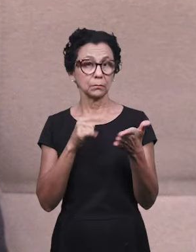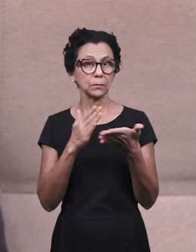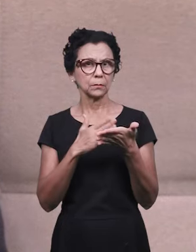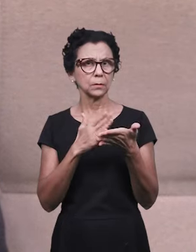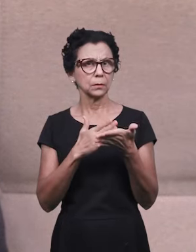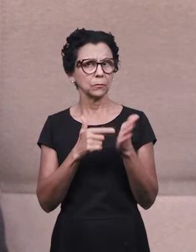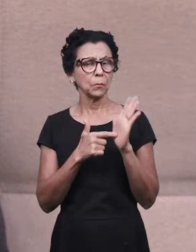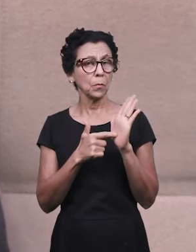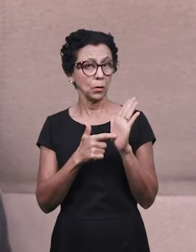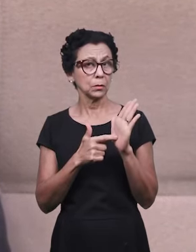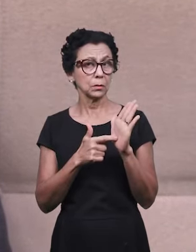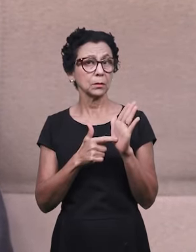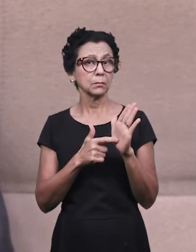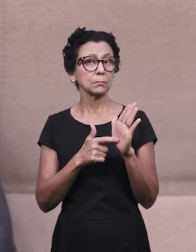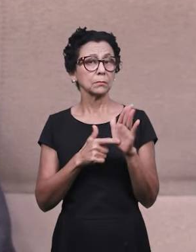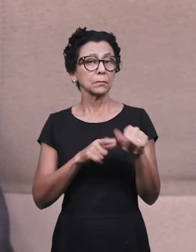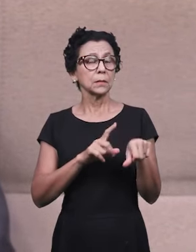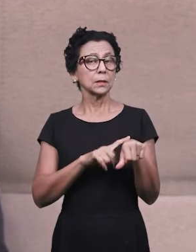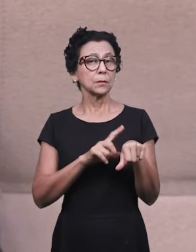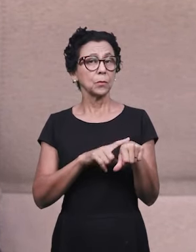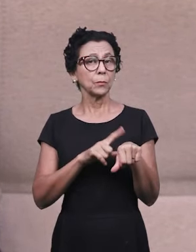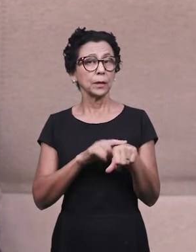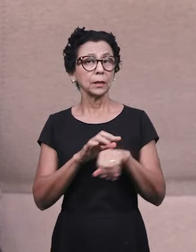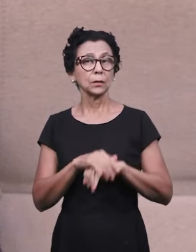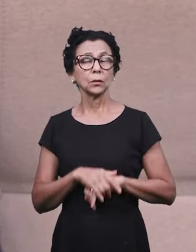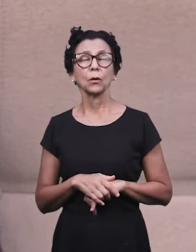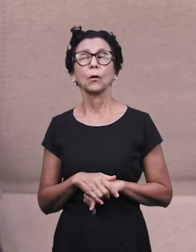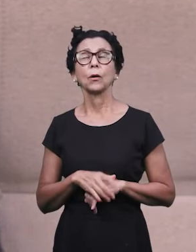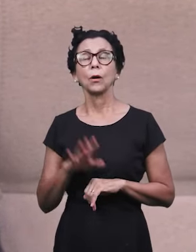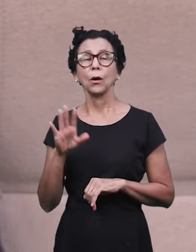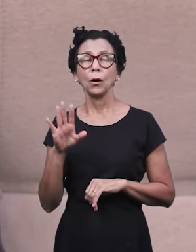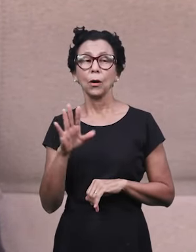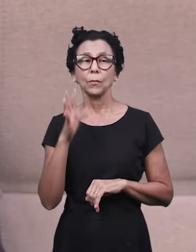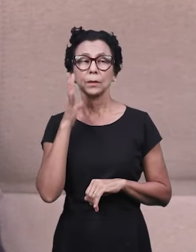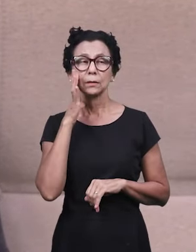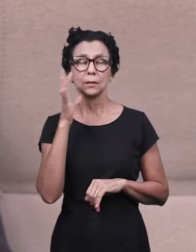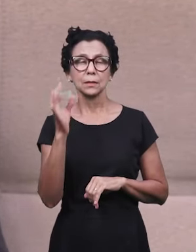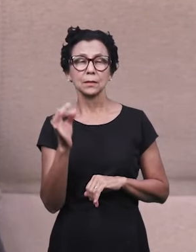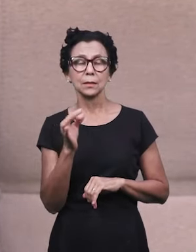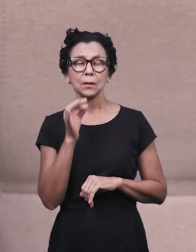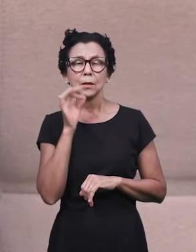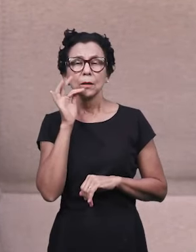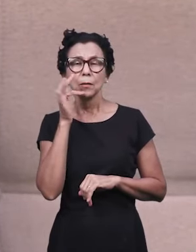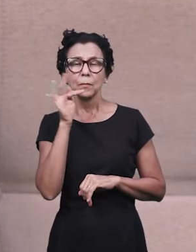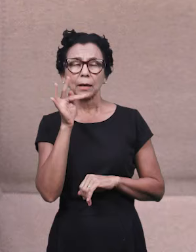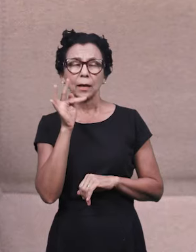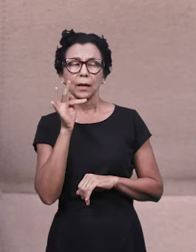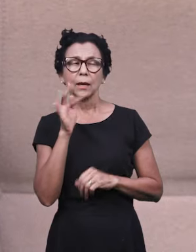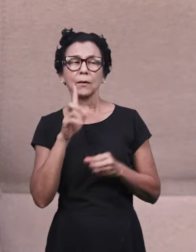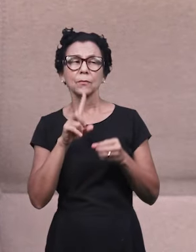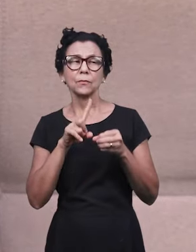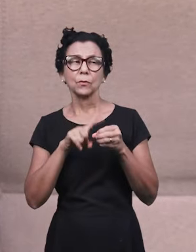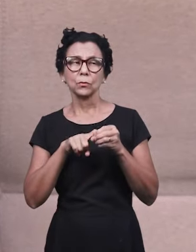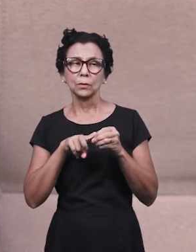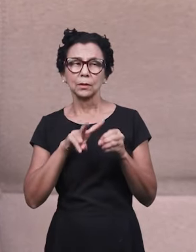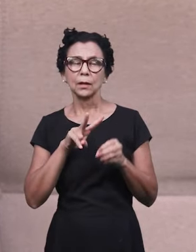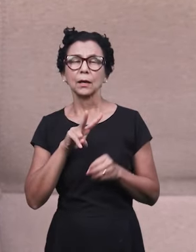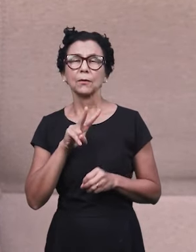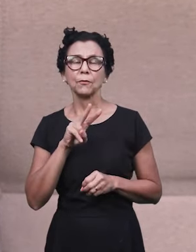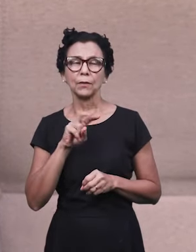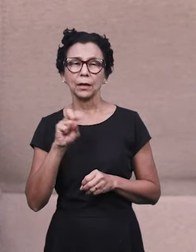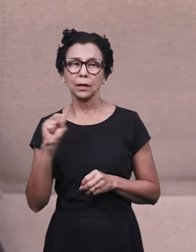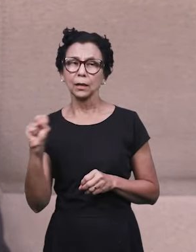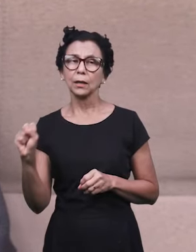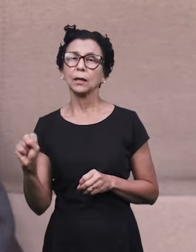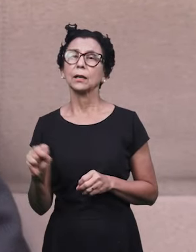que o livro chama a atenção para esse tempo. Eis que cedo venho. Eis que presto